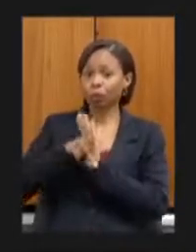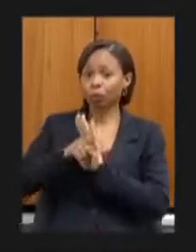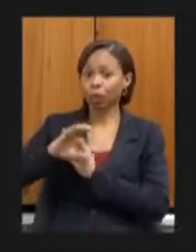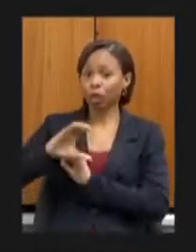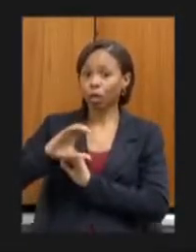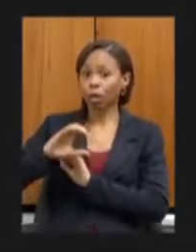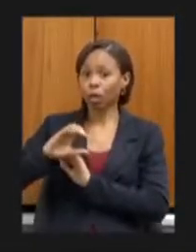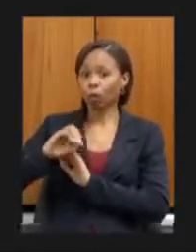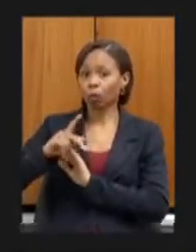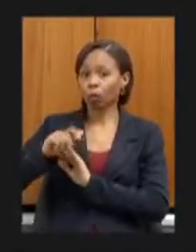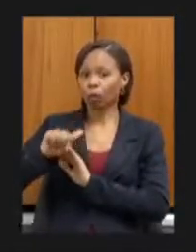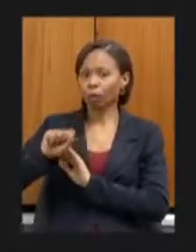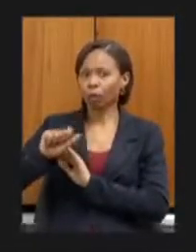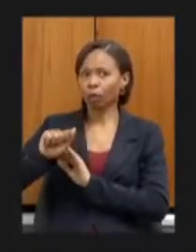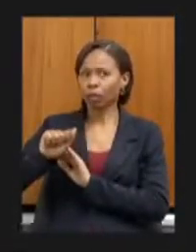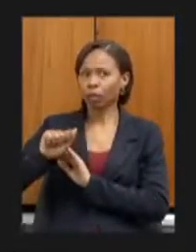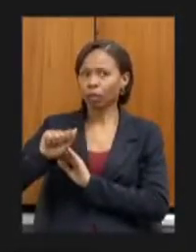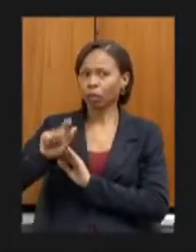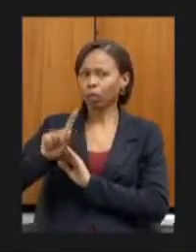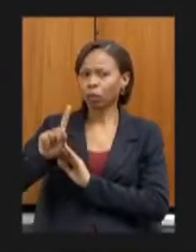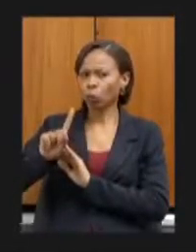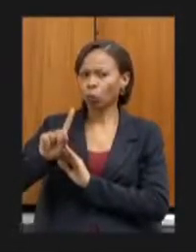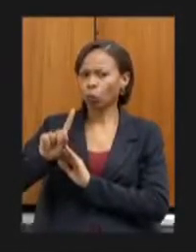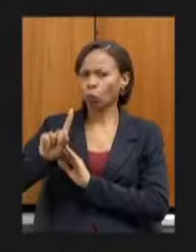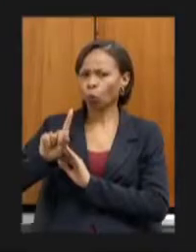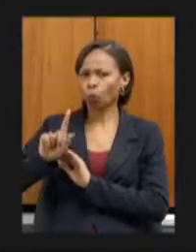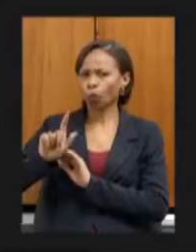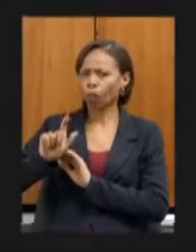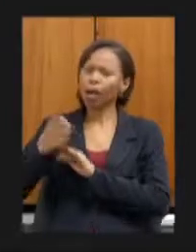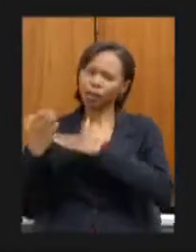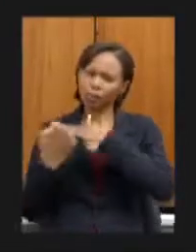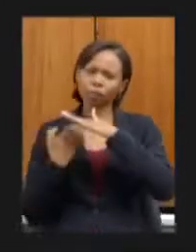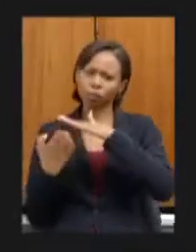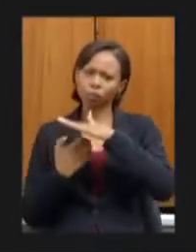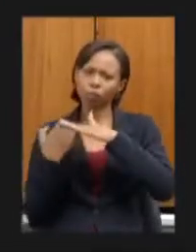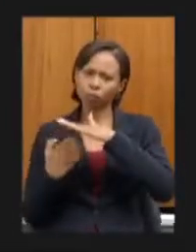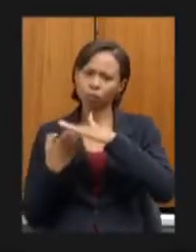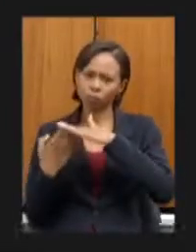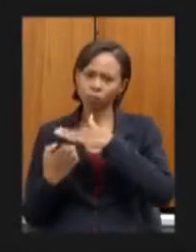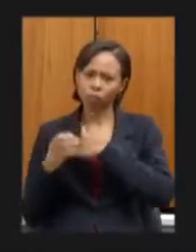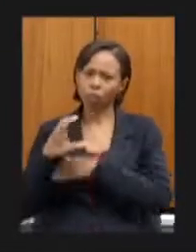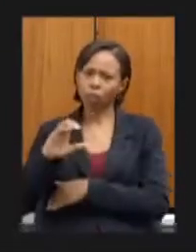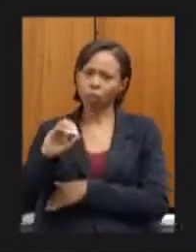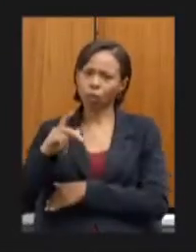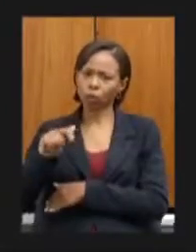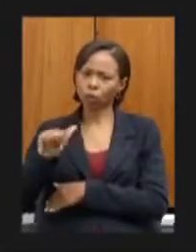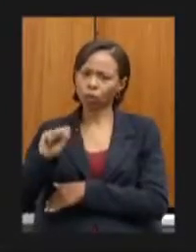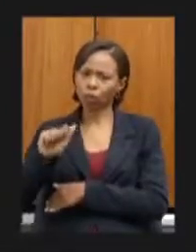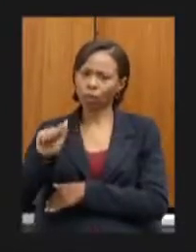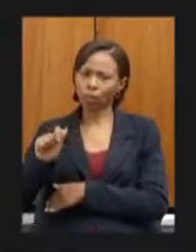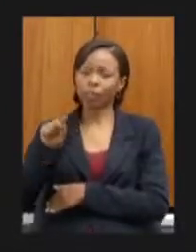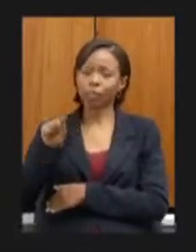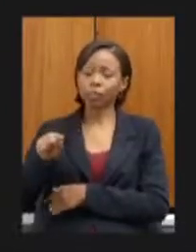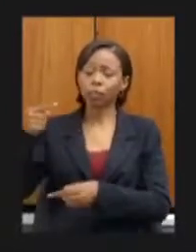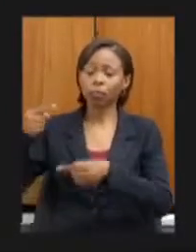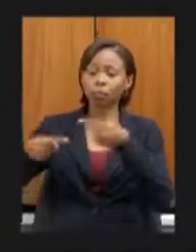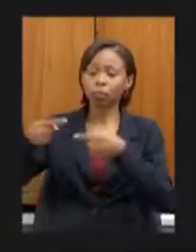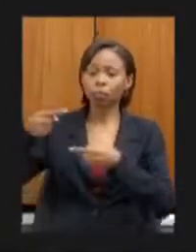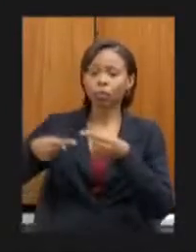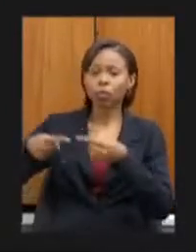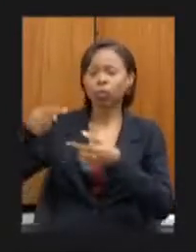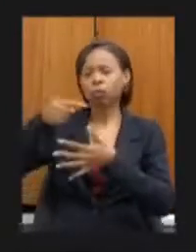não da Copasa mas da agência da Copasa que está discutindo a questão dos critérios para